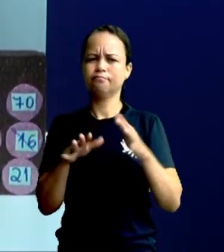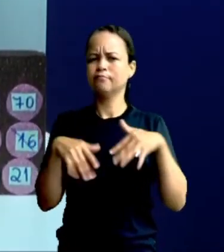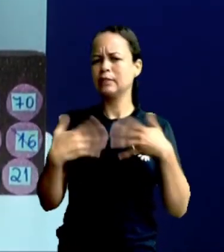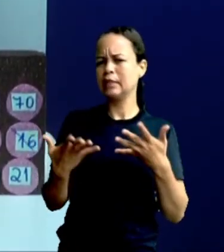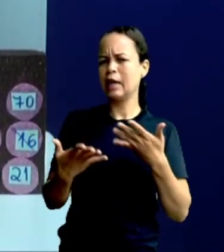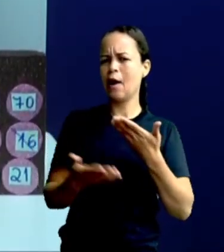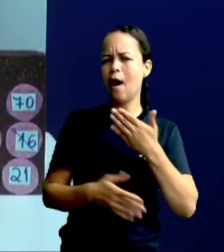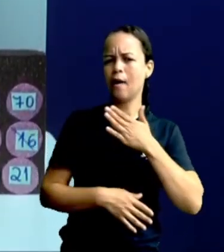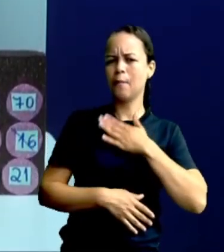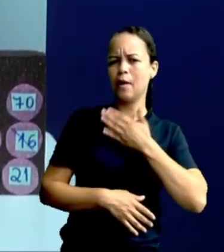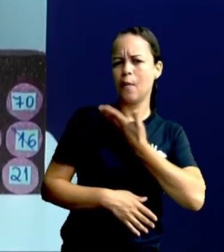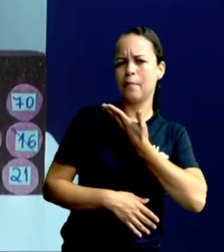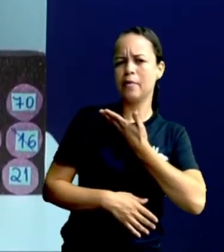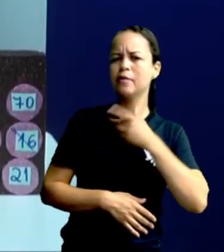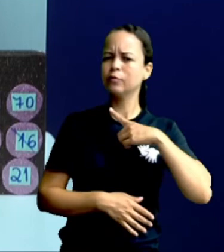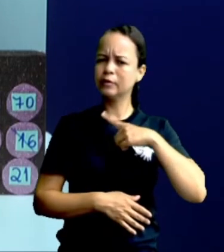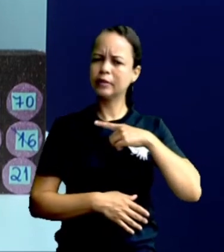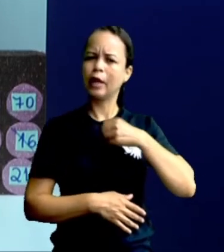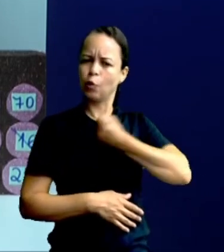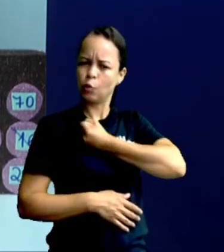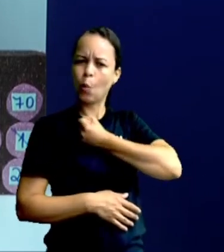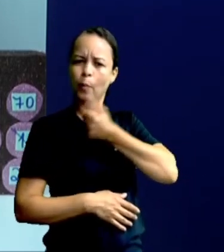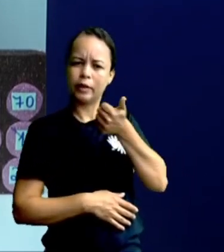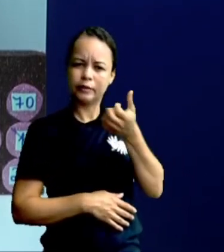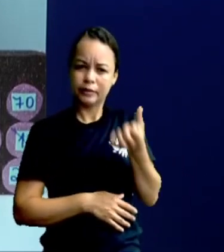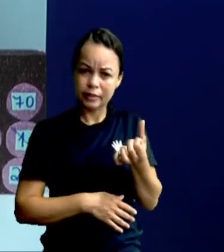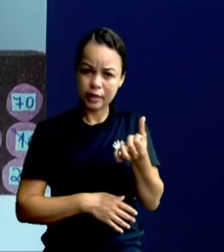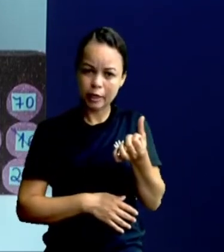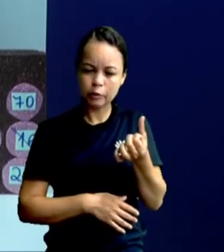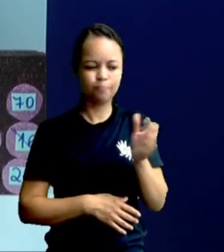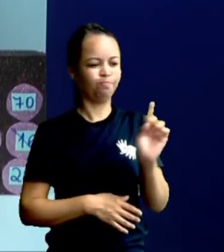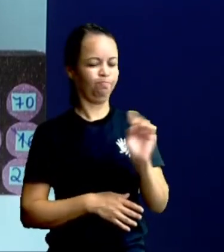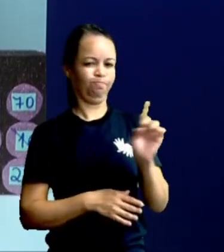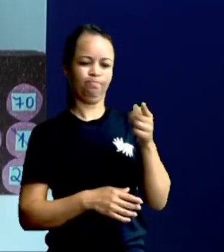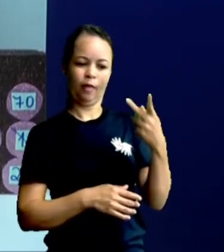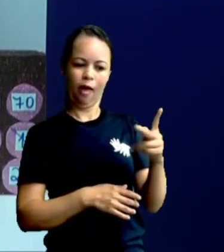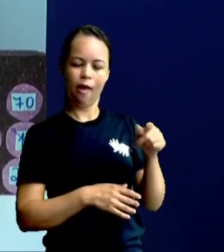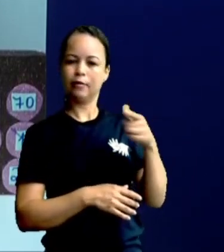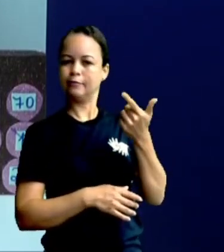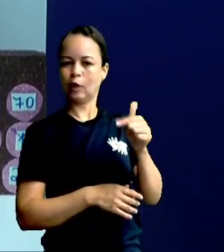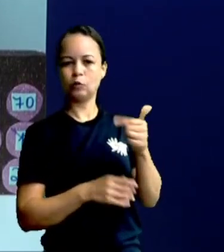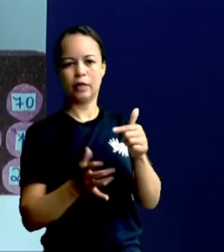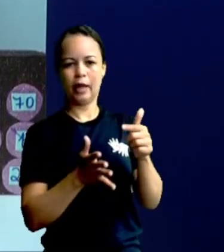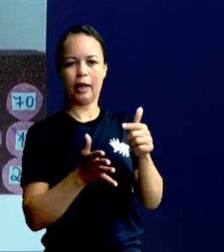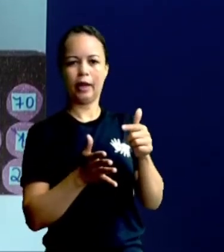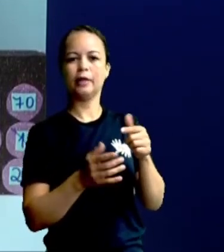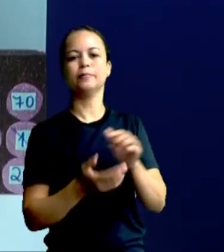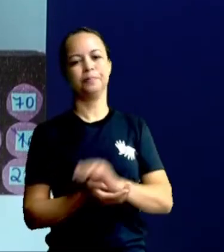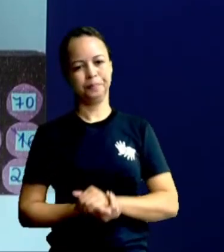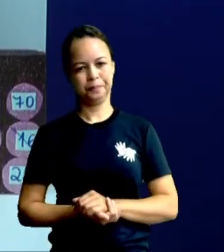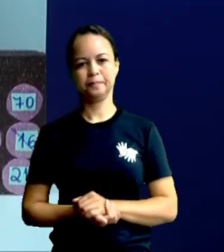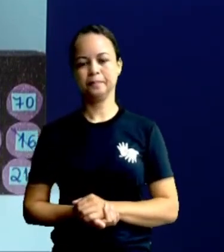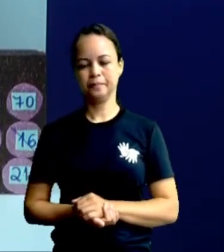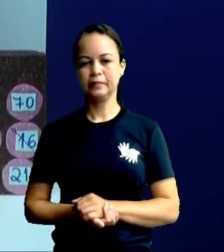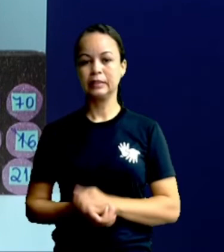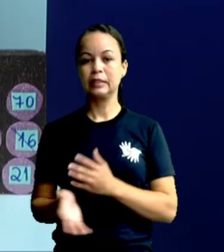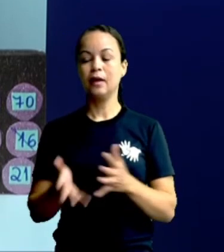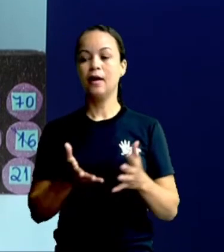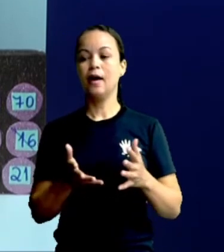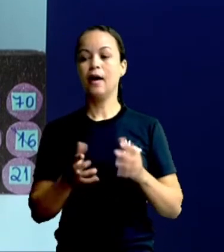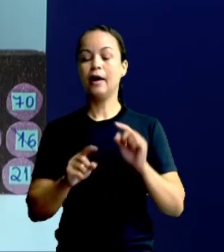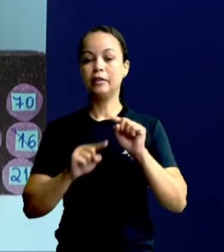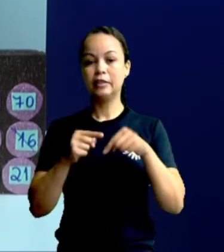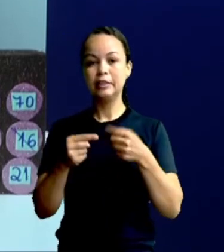amigo tem o 16? Não, não tem 16. Então, ele não marca. E aí, vou